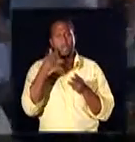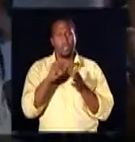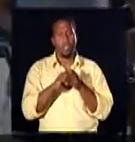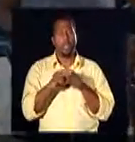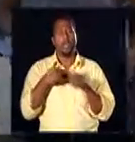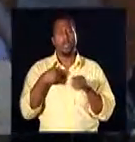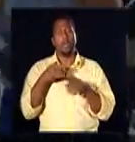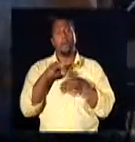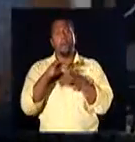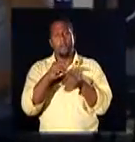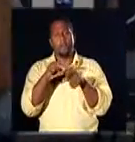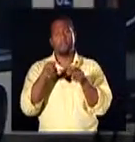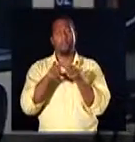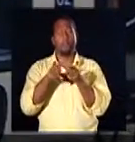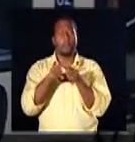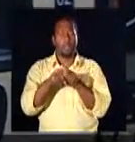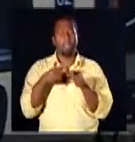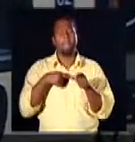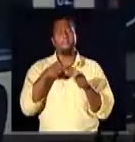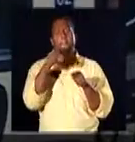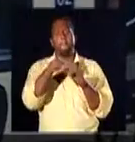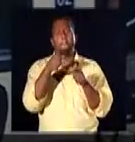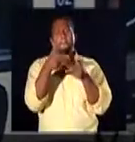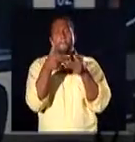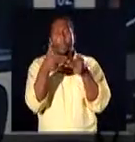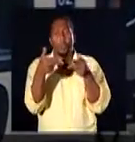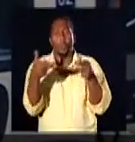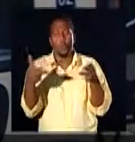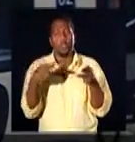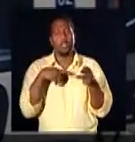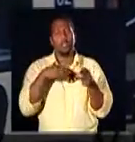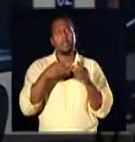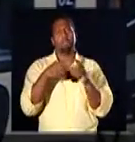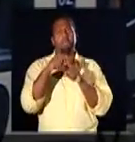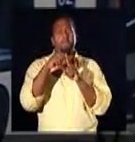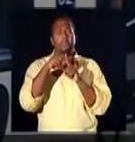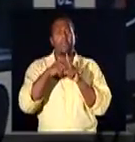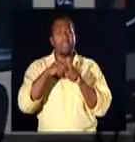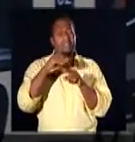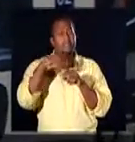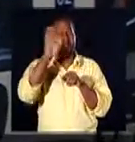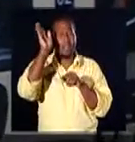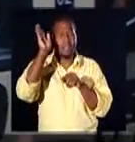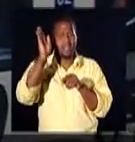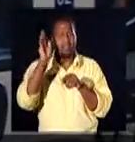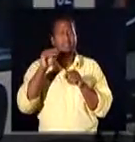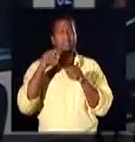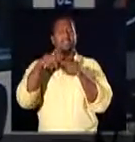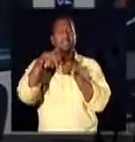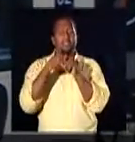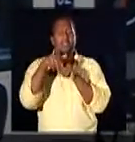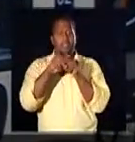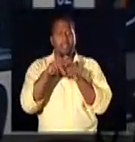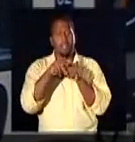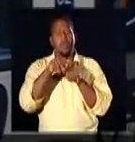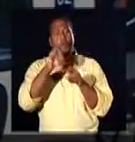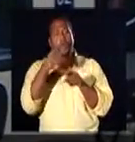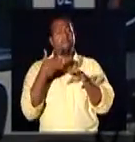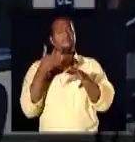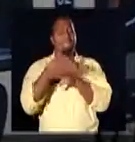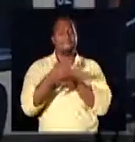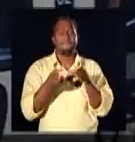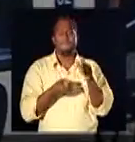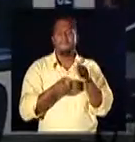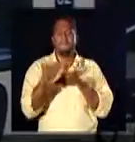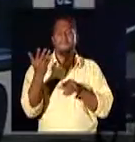Telefonia, Móvel e FIT. E produto também. Produto que está há mais de 30 dias na assistência técnica, ou